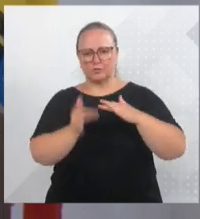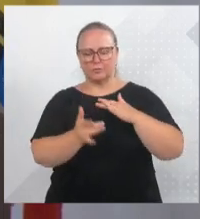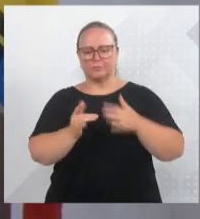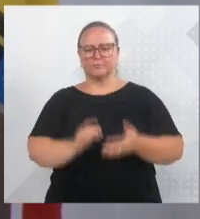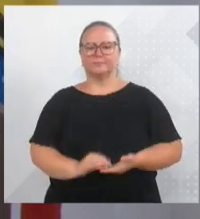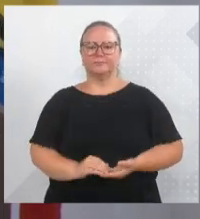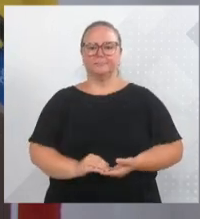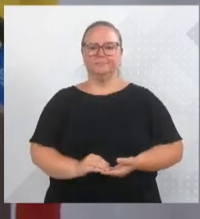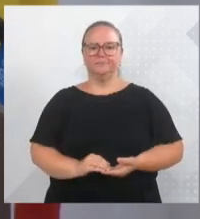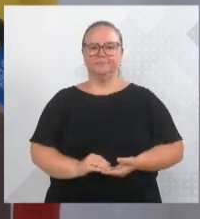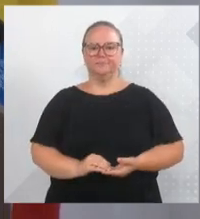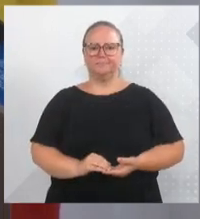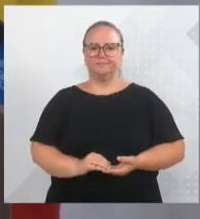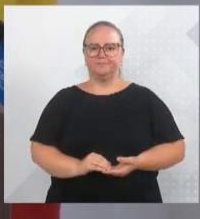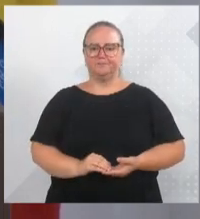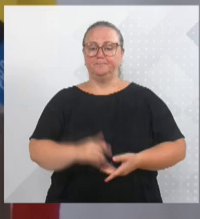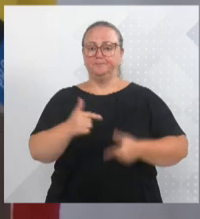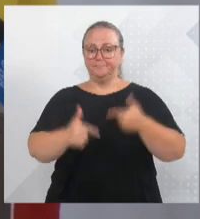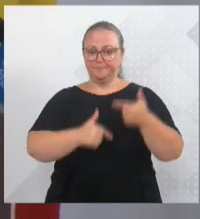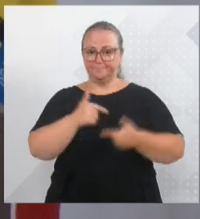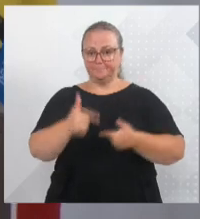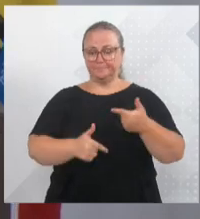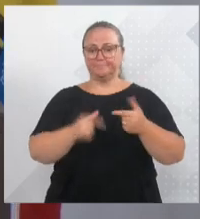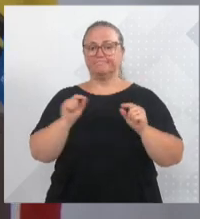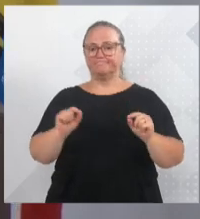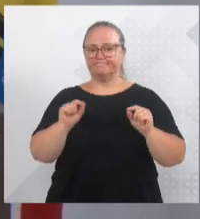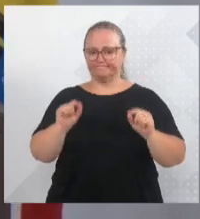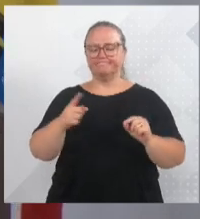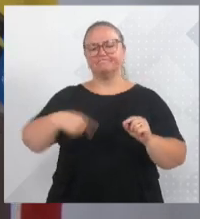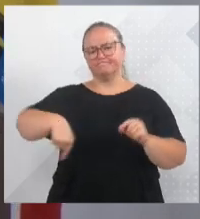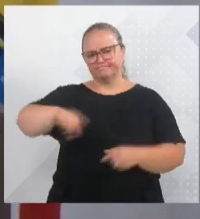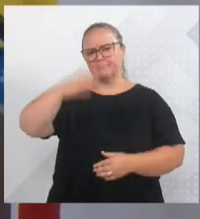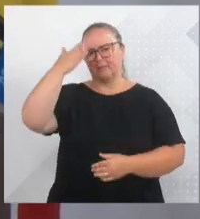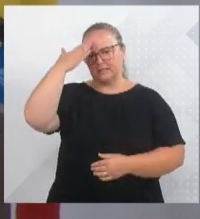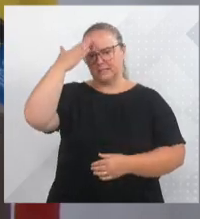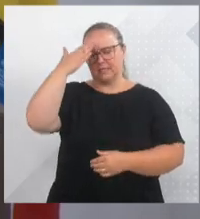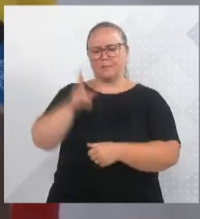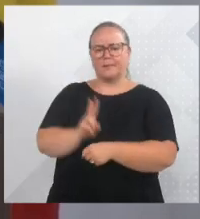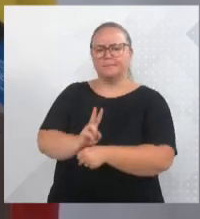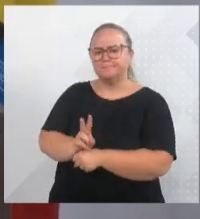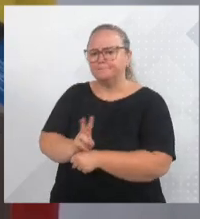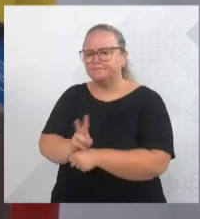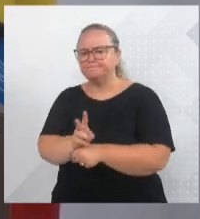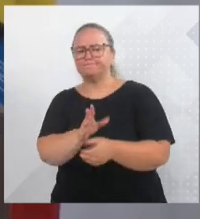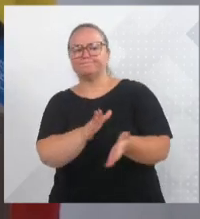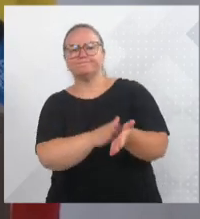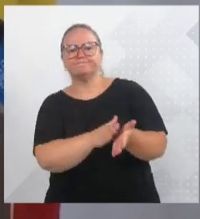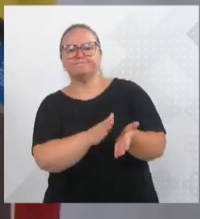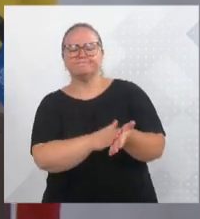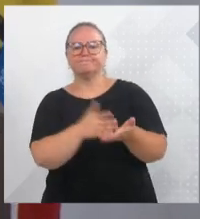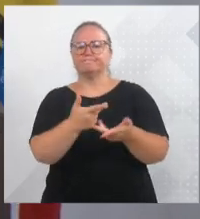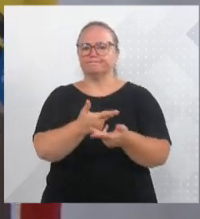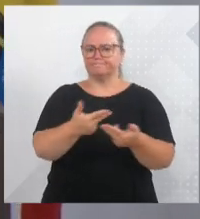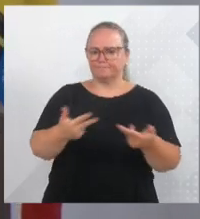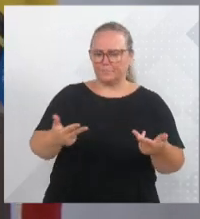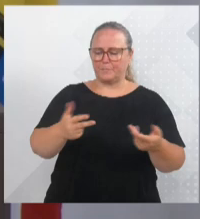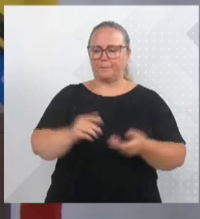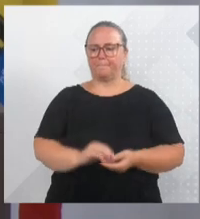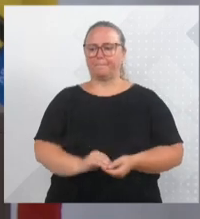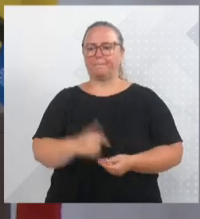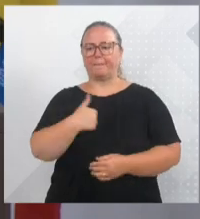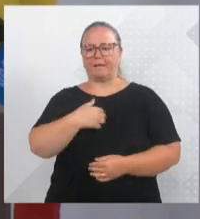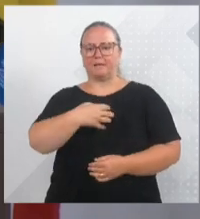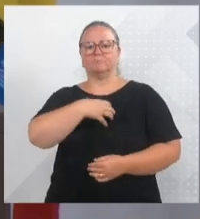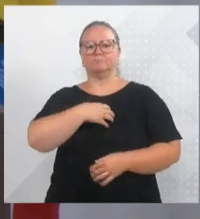nosso trabalho aqui, como todo mundo sabe, é de estar sempre fiscalizando, cobrando, fazendo nossas cobranças. Fiquei muito